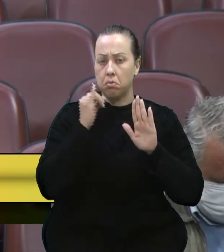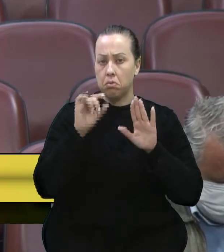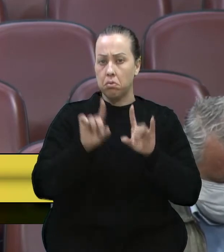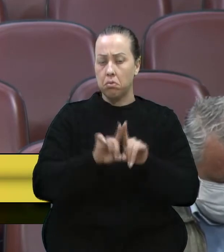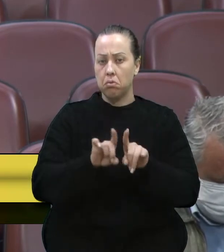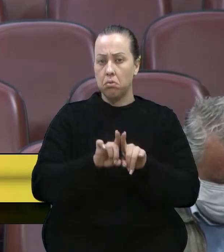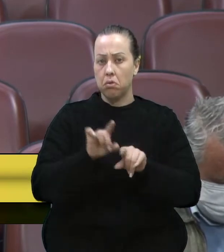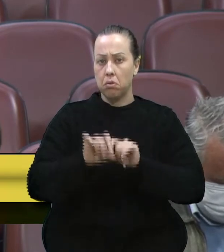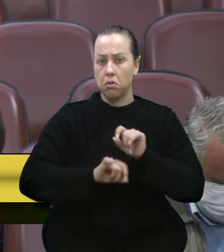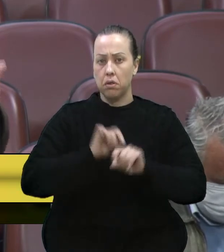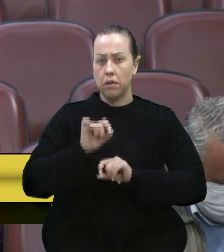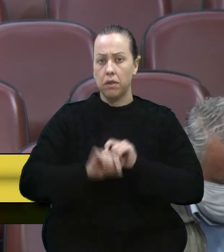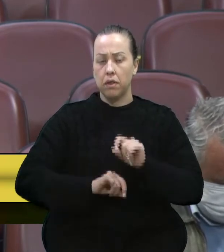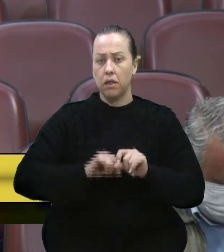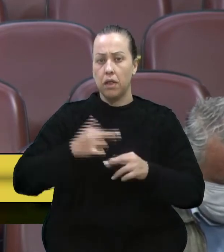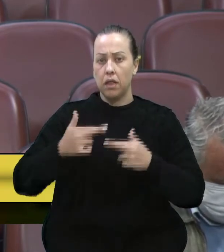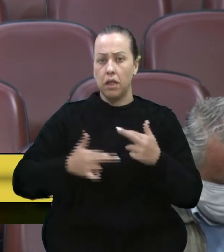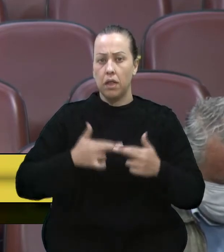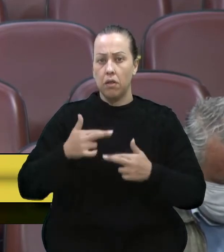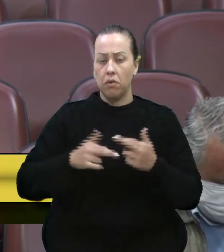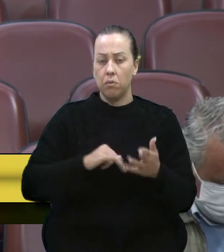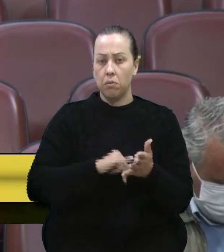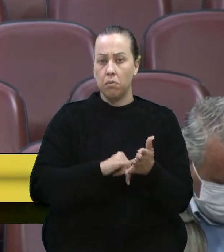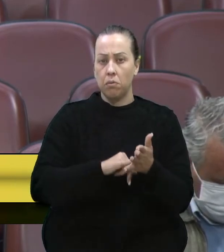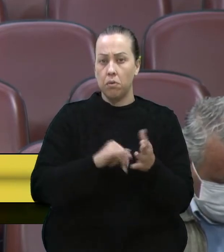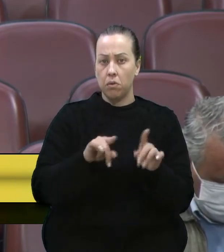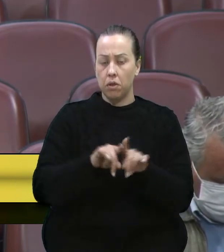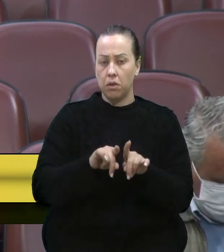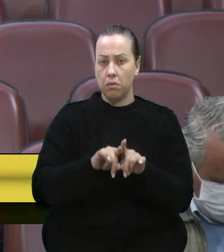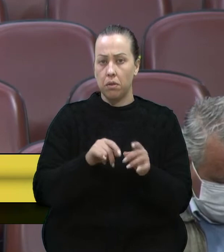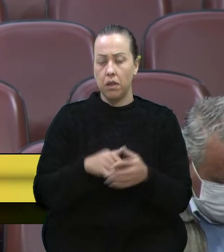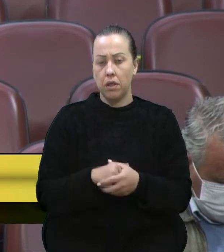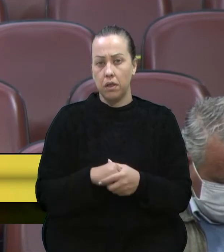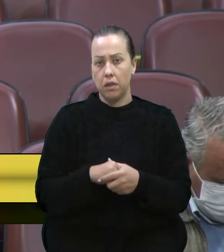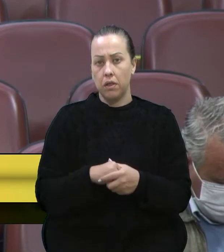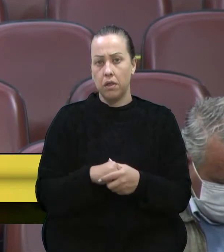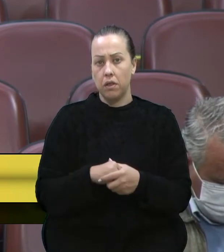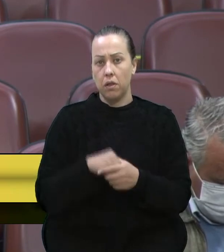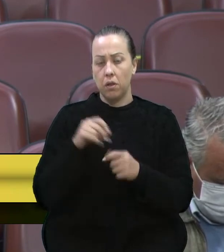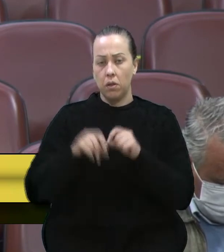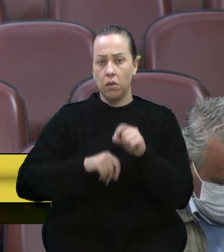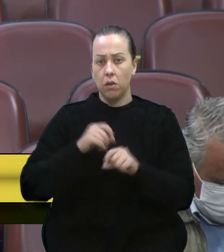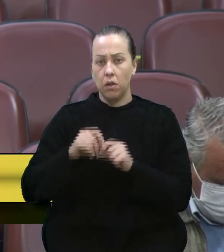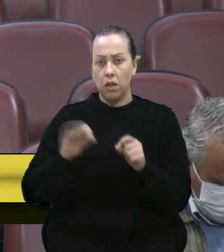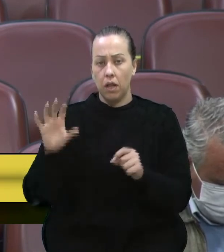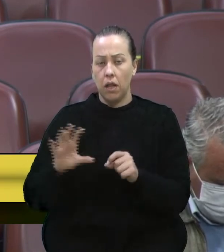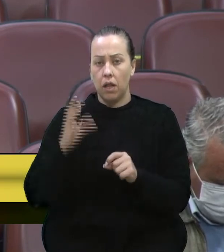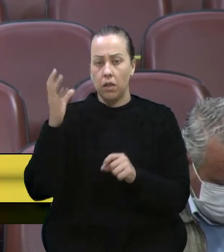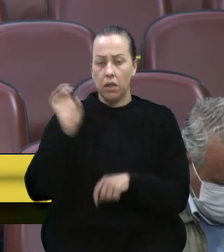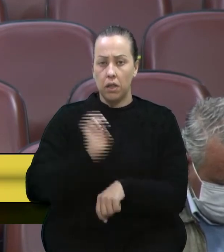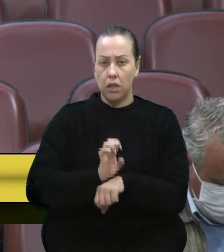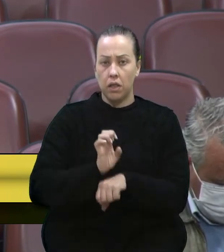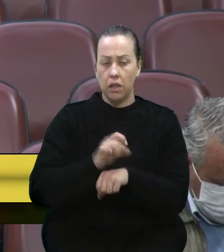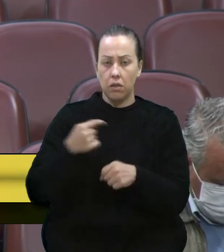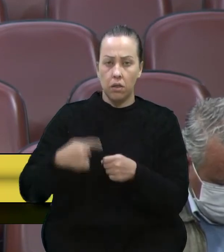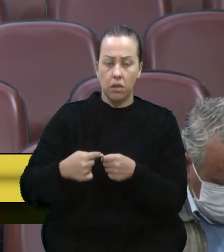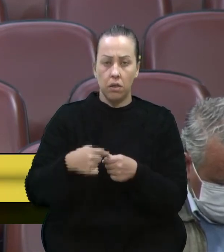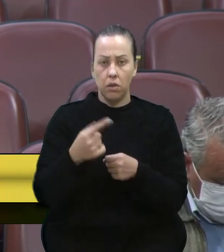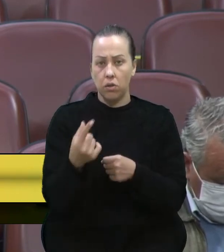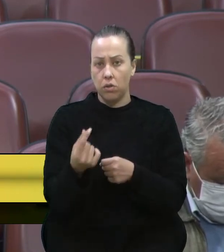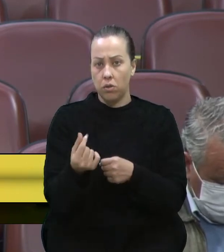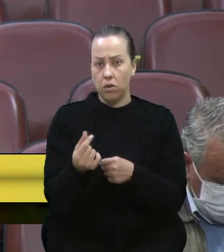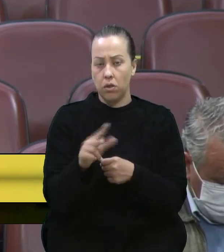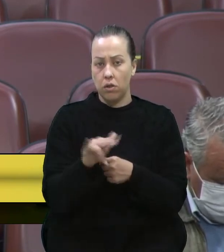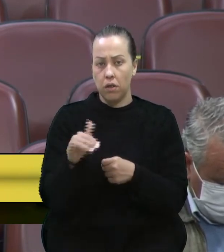que nós precisamos de reformas tributárias. O que ocorre com os municípios e os estados é que o dinheiro